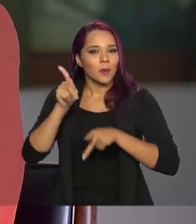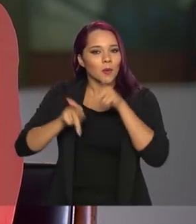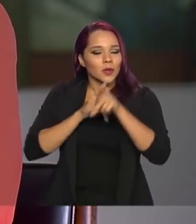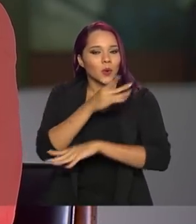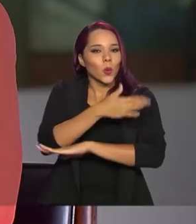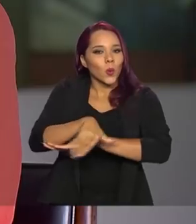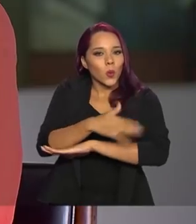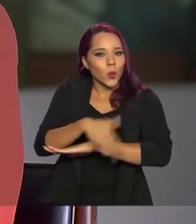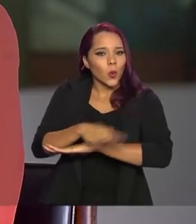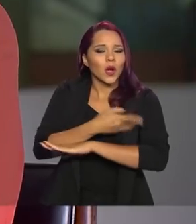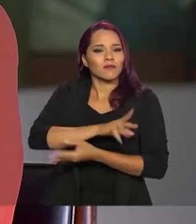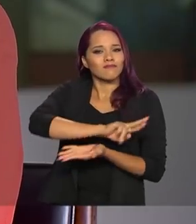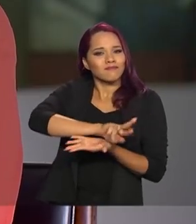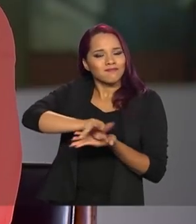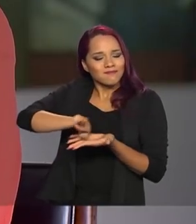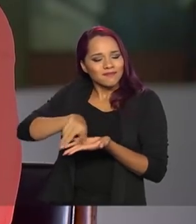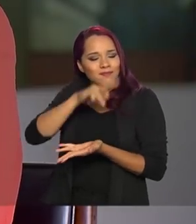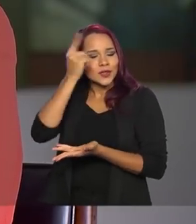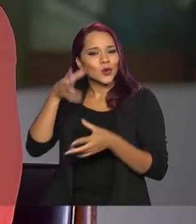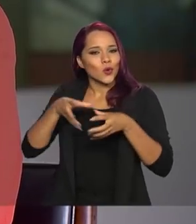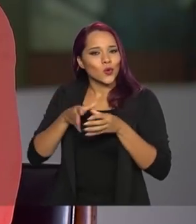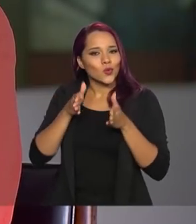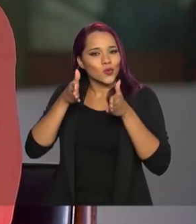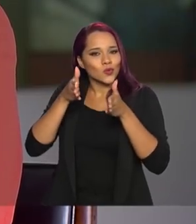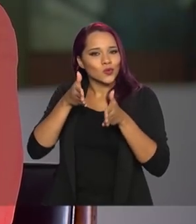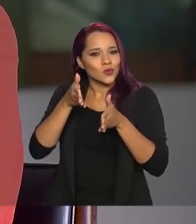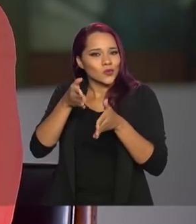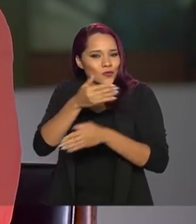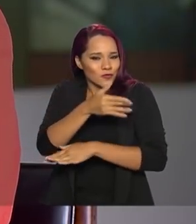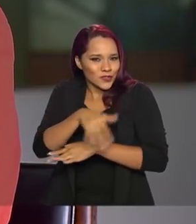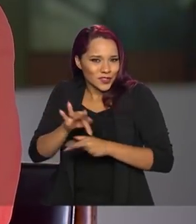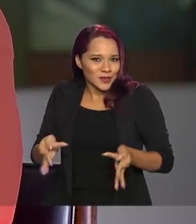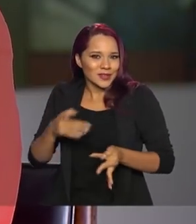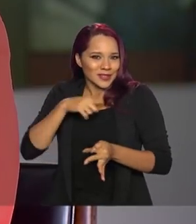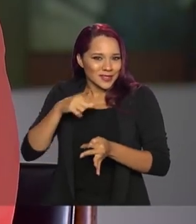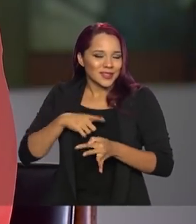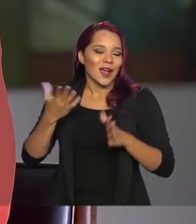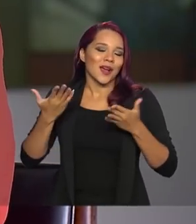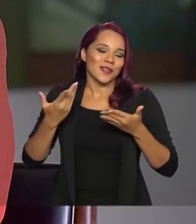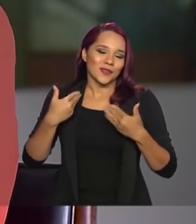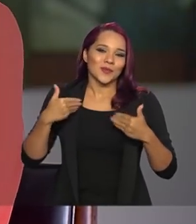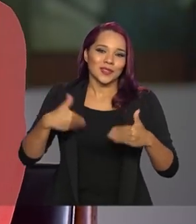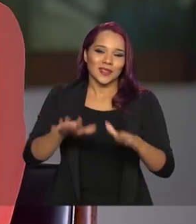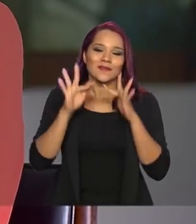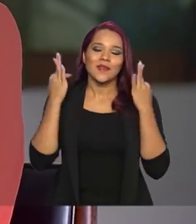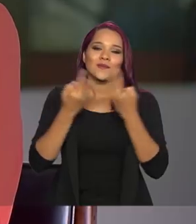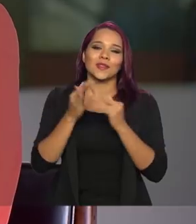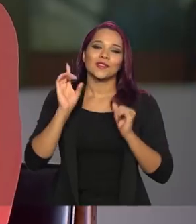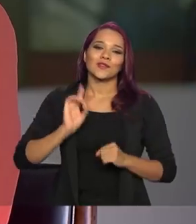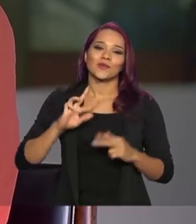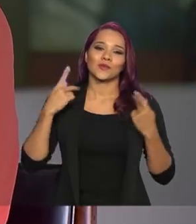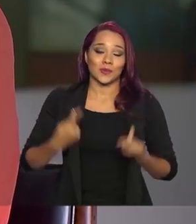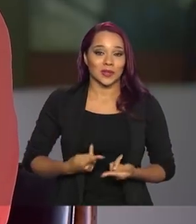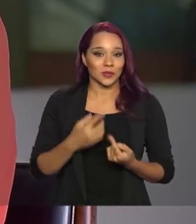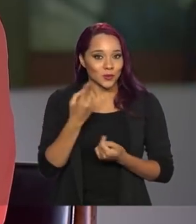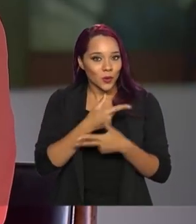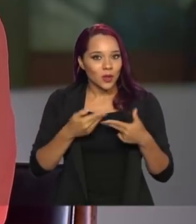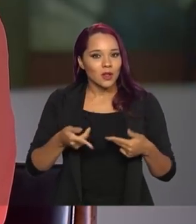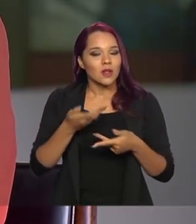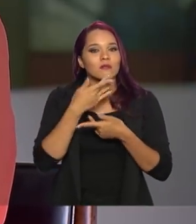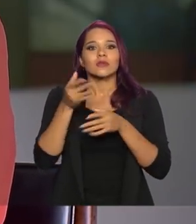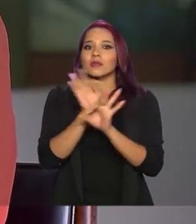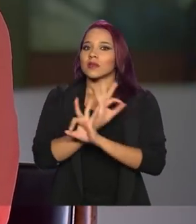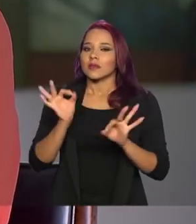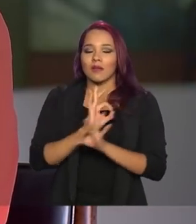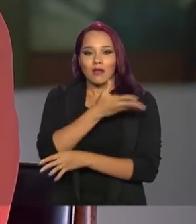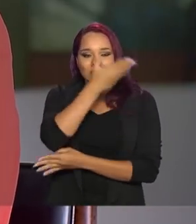de rua, então os mais vulneráveis estão lá na pasta do Ministério da Mulher, da Família e dos Direitos Humanos. E uma coisa, nenhum vai ficar